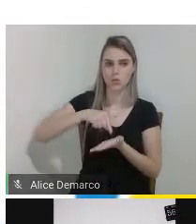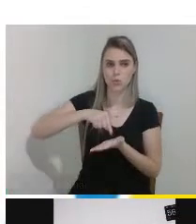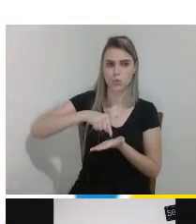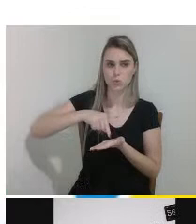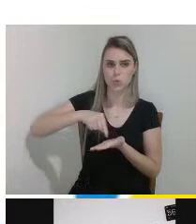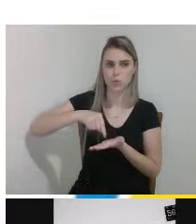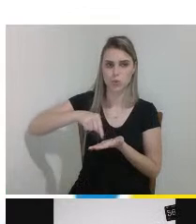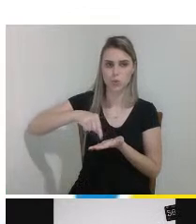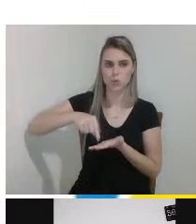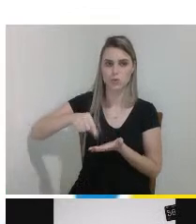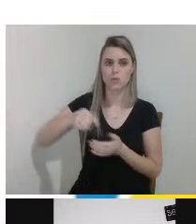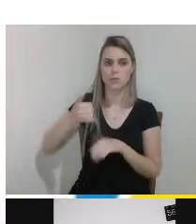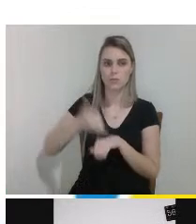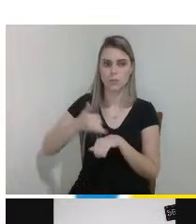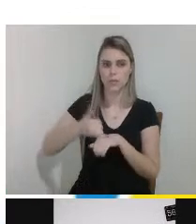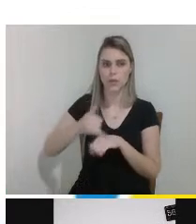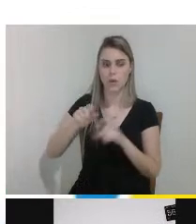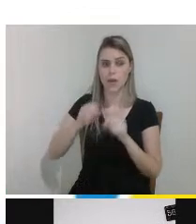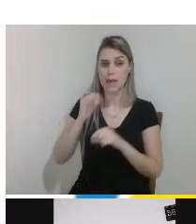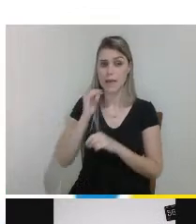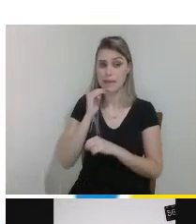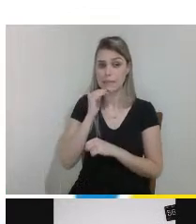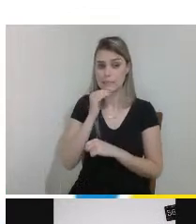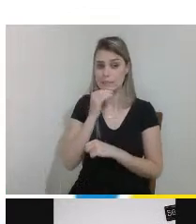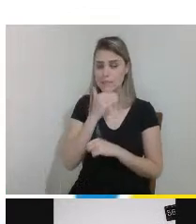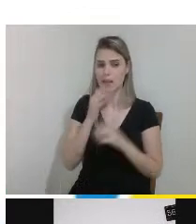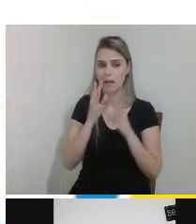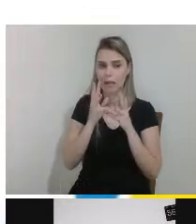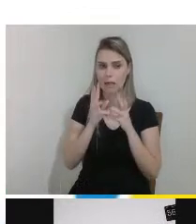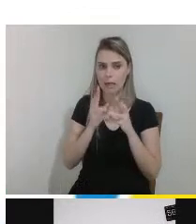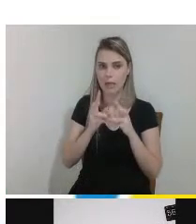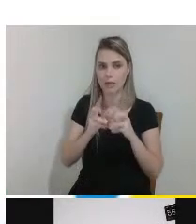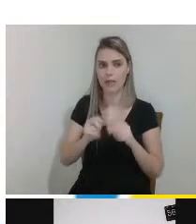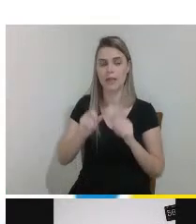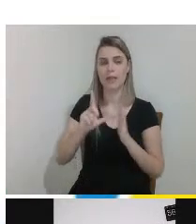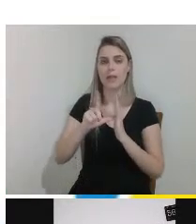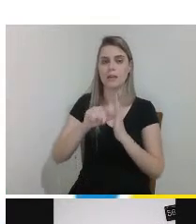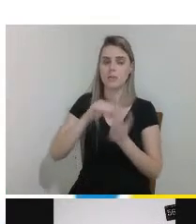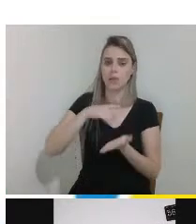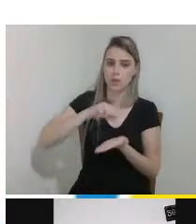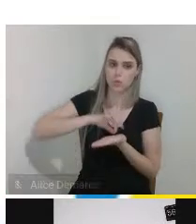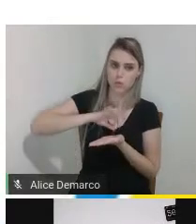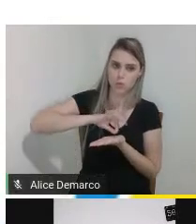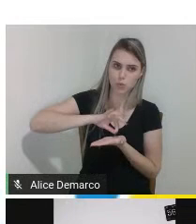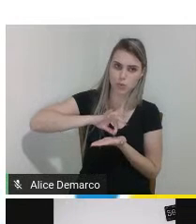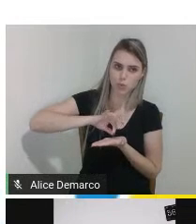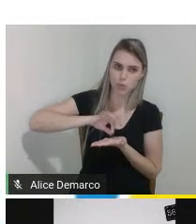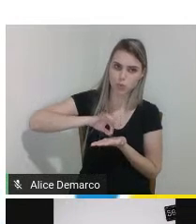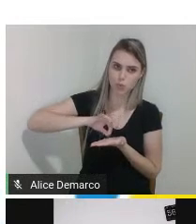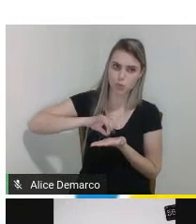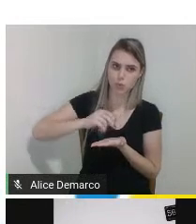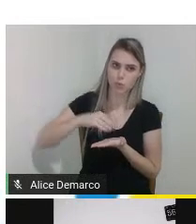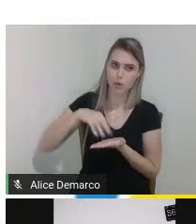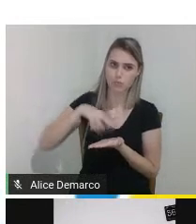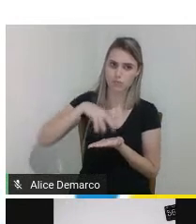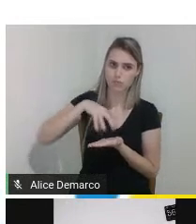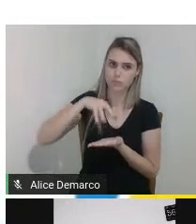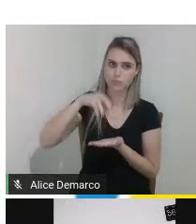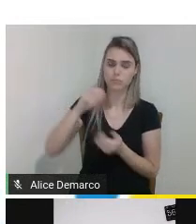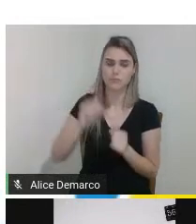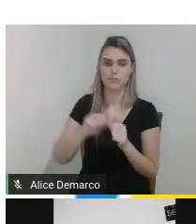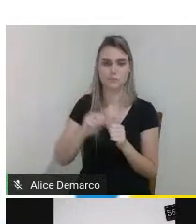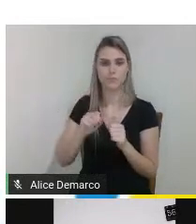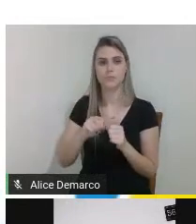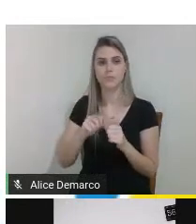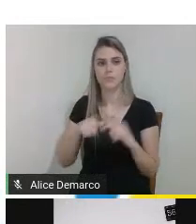temperatura muito alta onde ele é deretido e depois ele é depositado na mesa de impressão mais pra frente eu vou explicar com